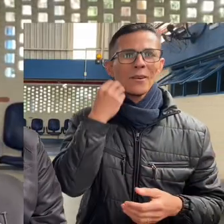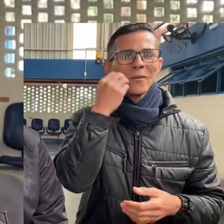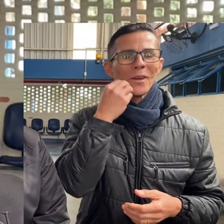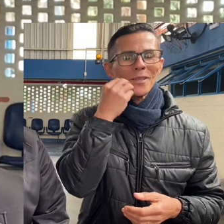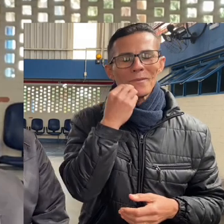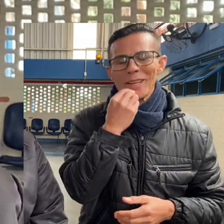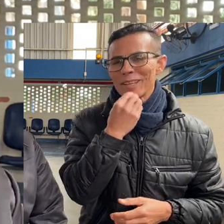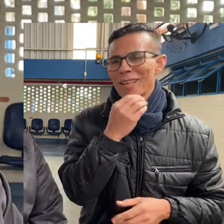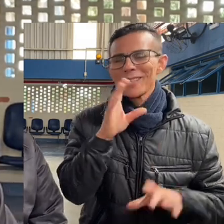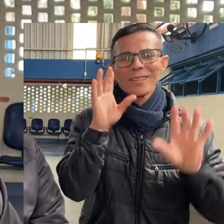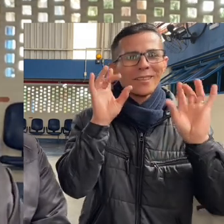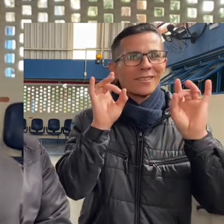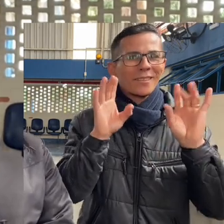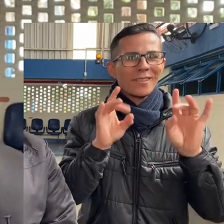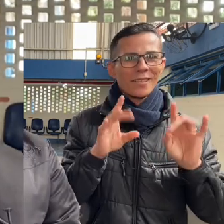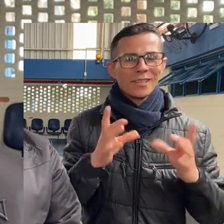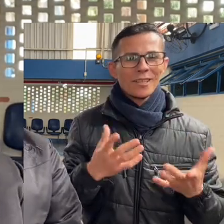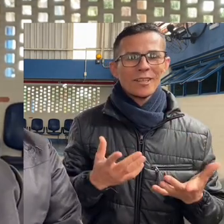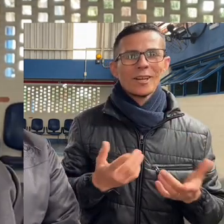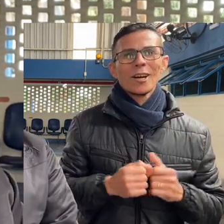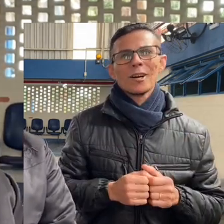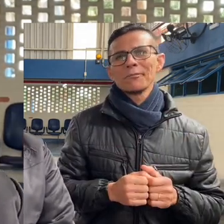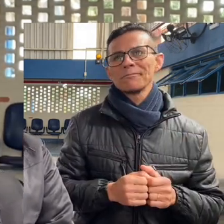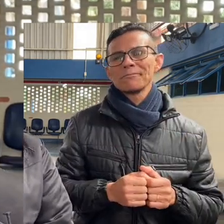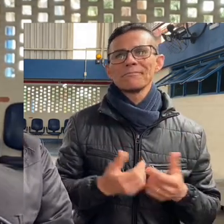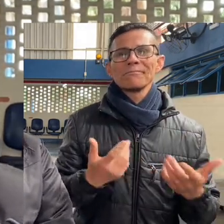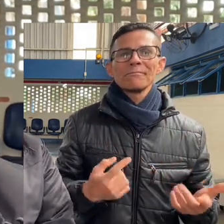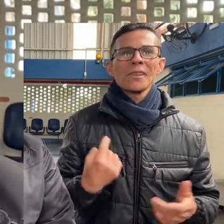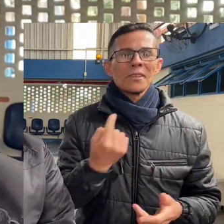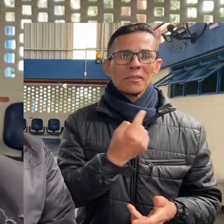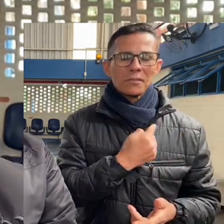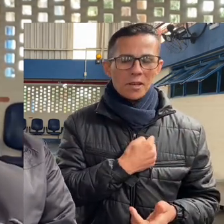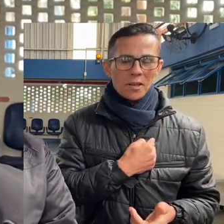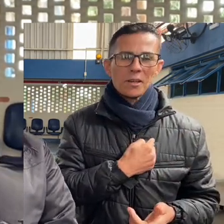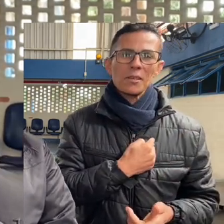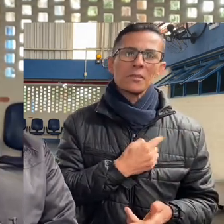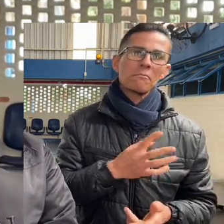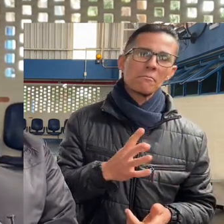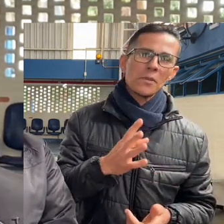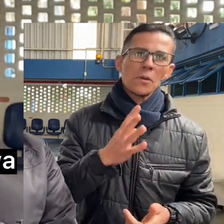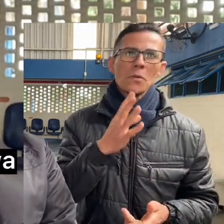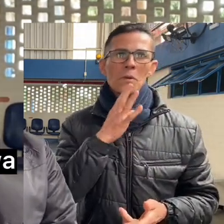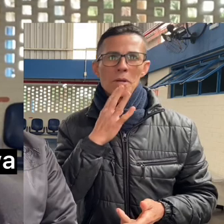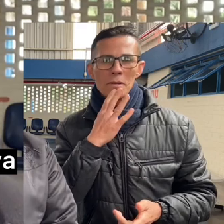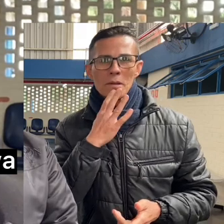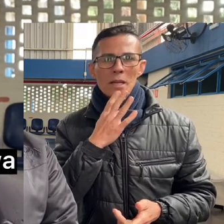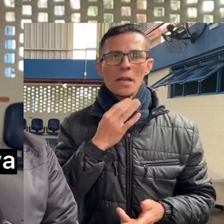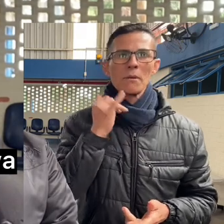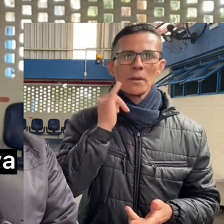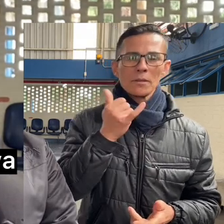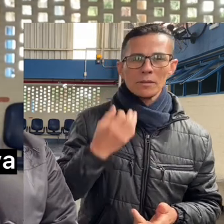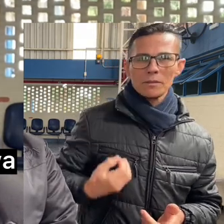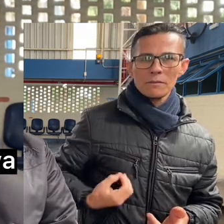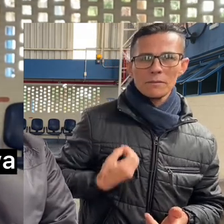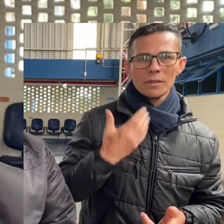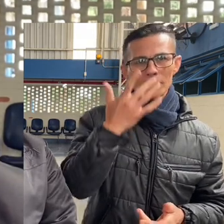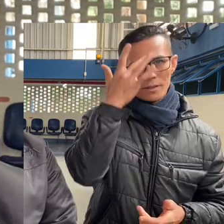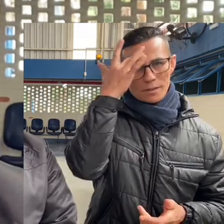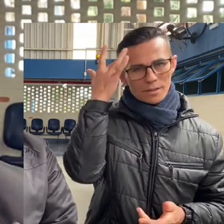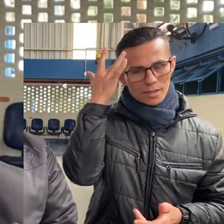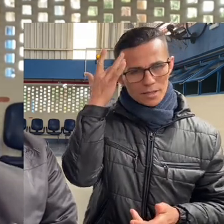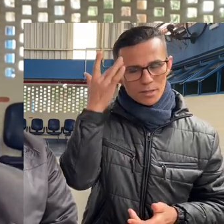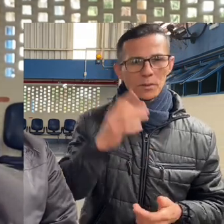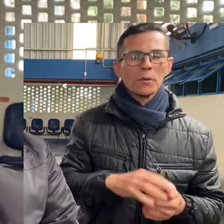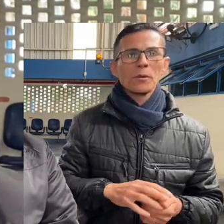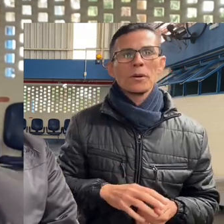Olha, foi uma experiência única, né? De repente, a gente começou a conhecer histórias que a gente nem imaginava.